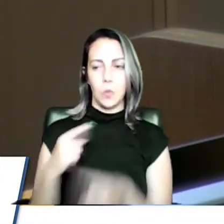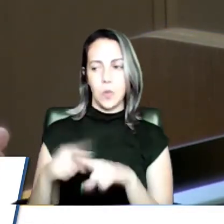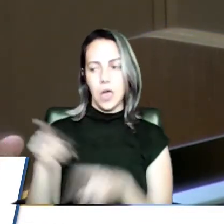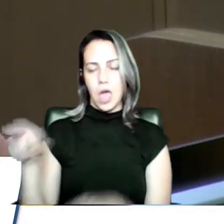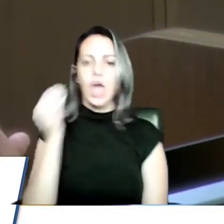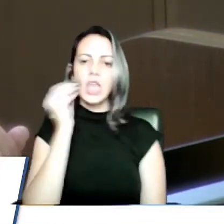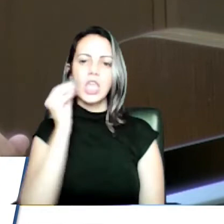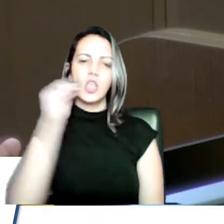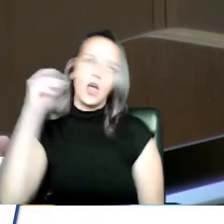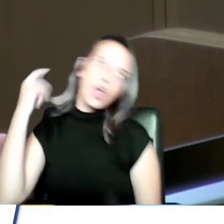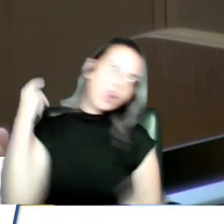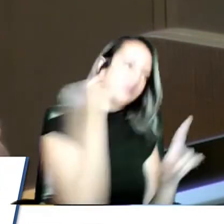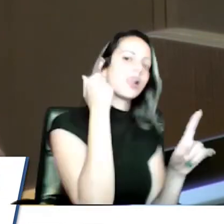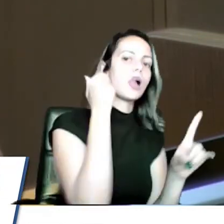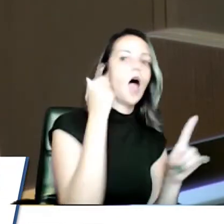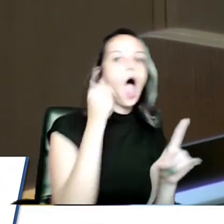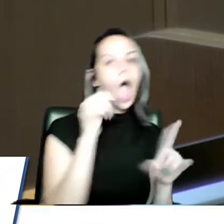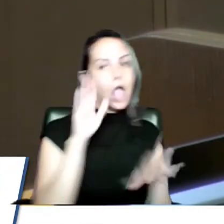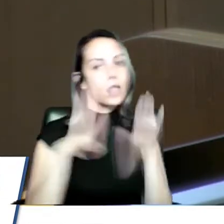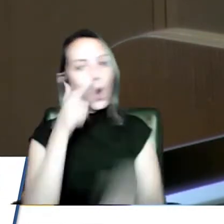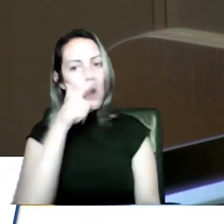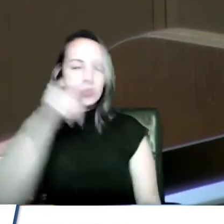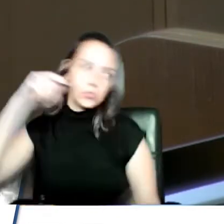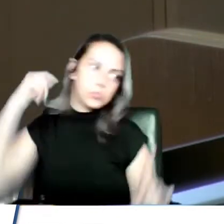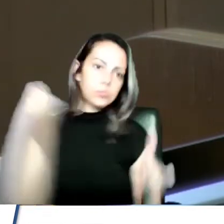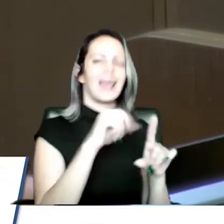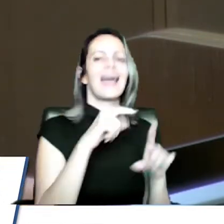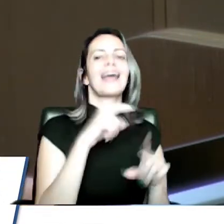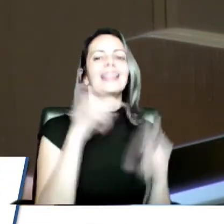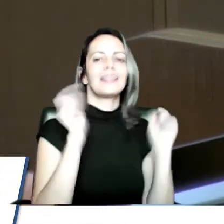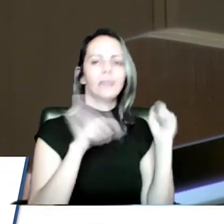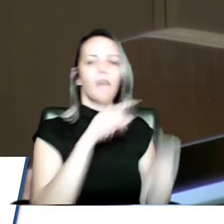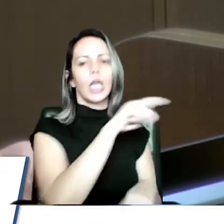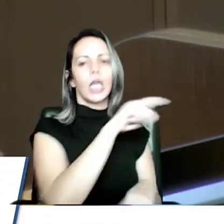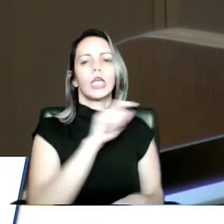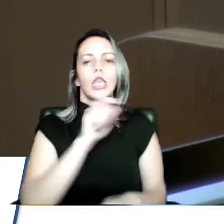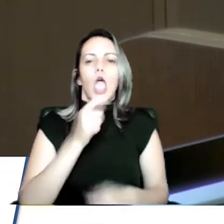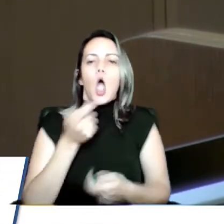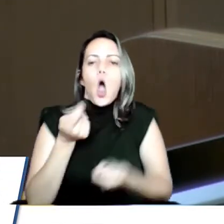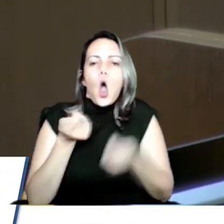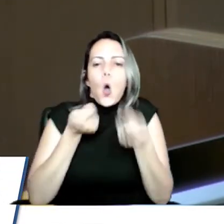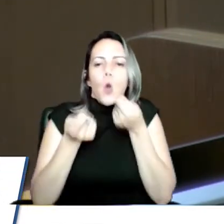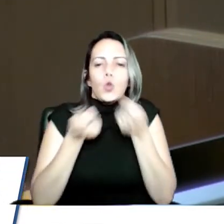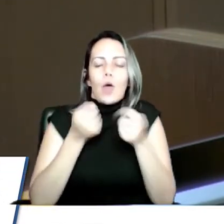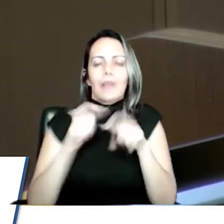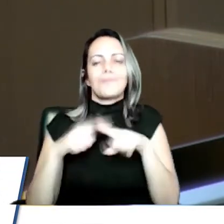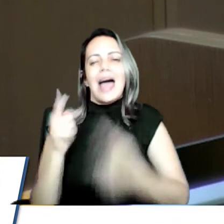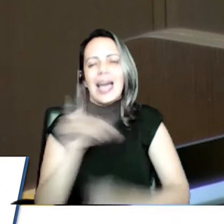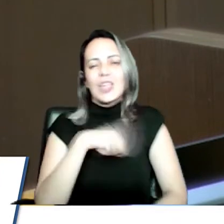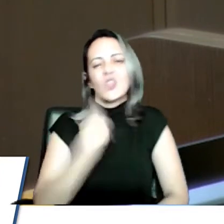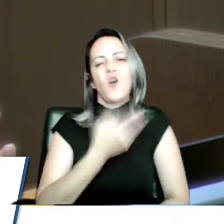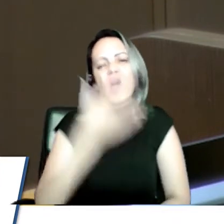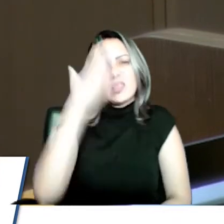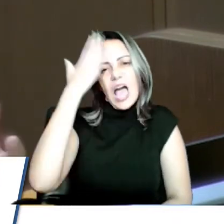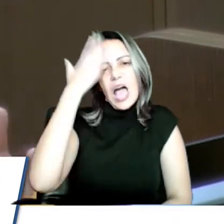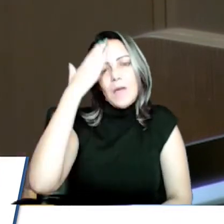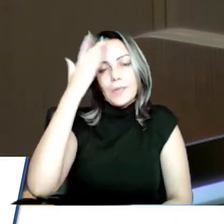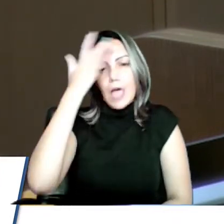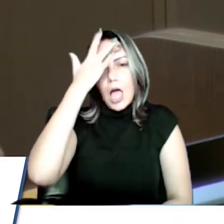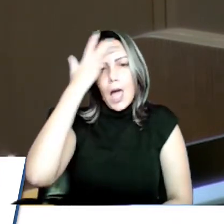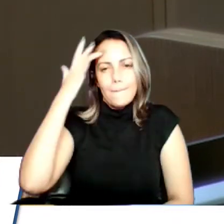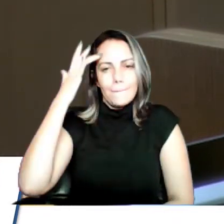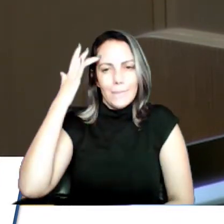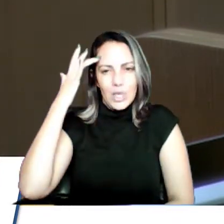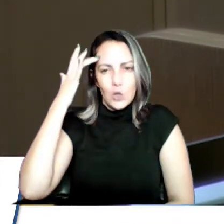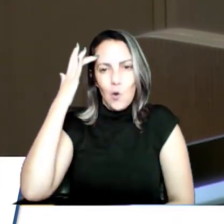Então, naquele momento, ele podia ter controlado, mas a gente entende também que o instinto da pessoa é aquela mesmo. Eu, você, eu acho que qualquer